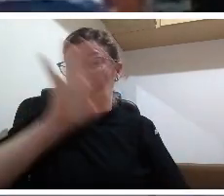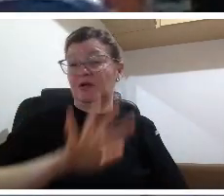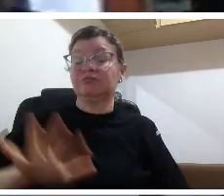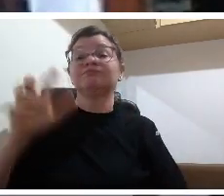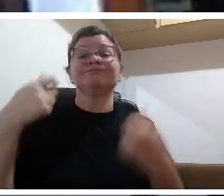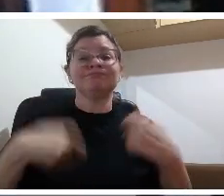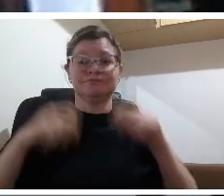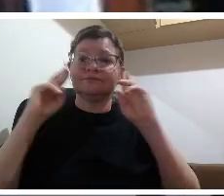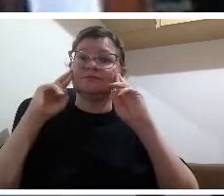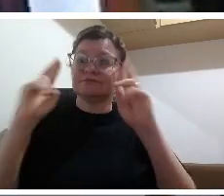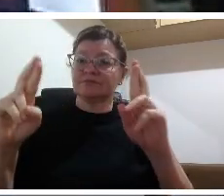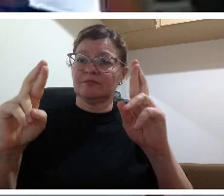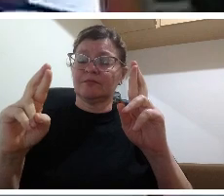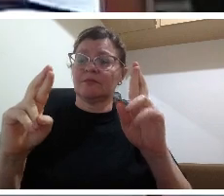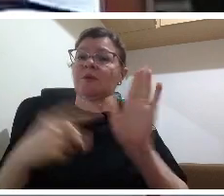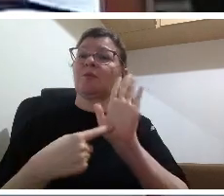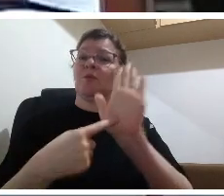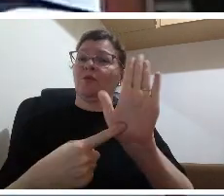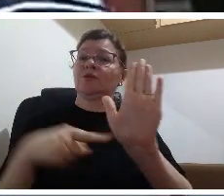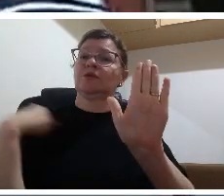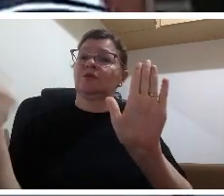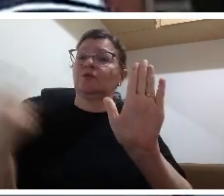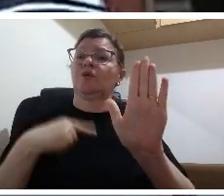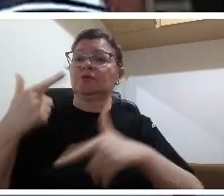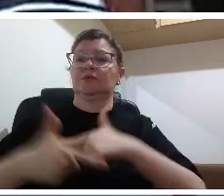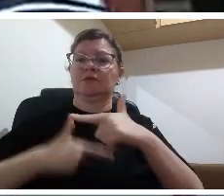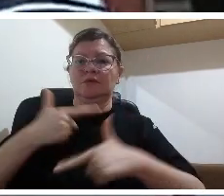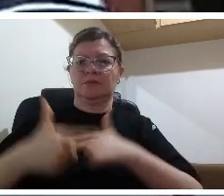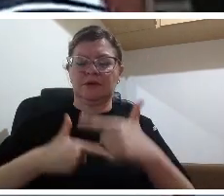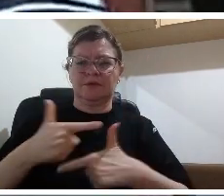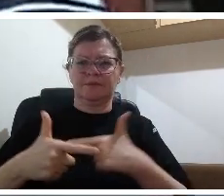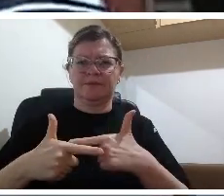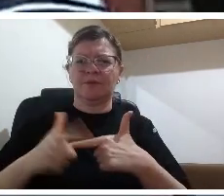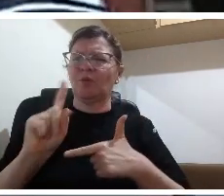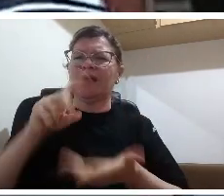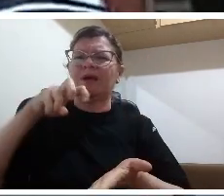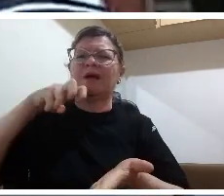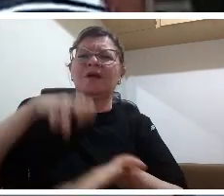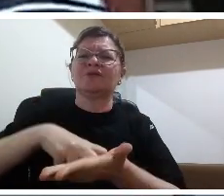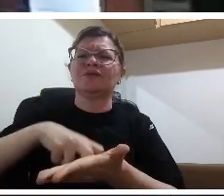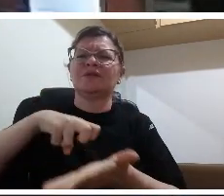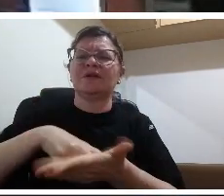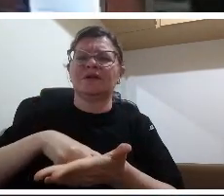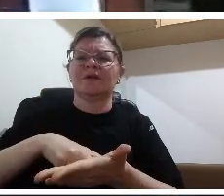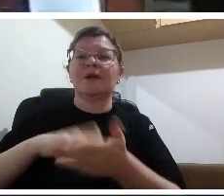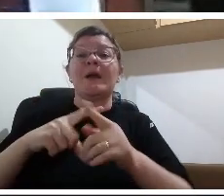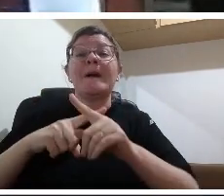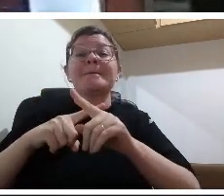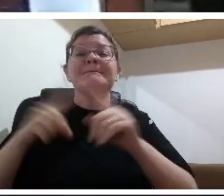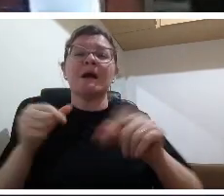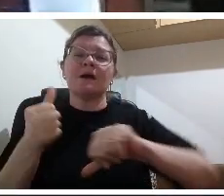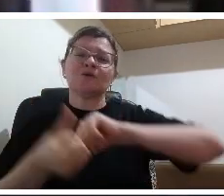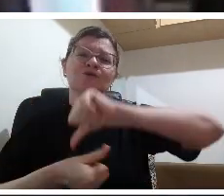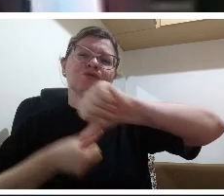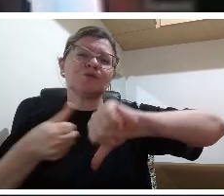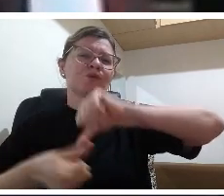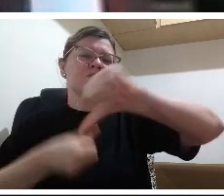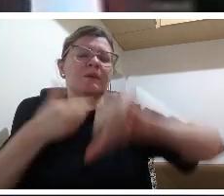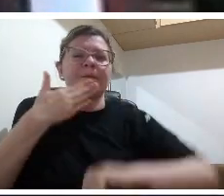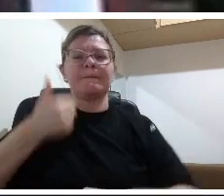gente tem e caminharmos corrermos para eu diria também nos